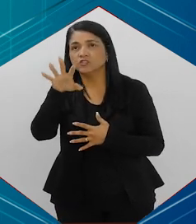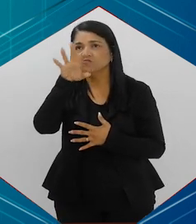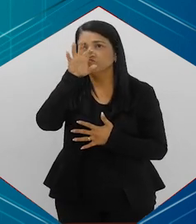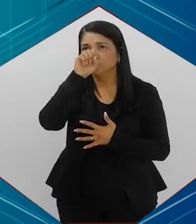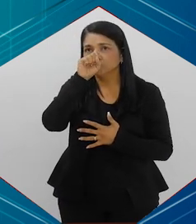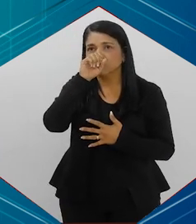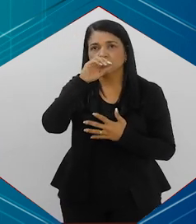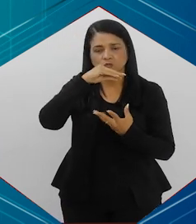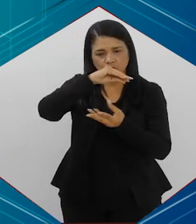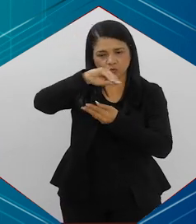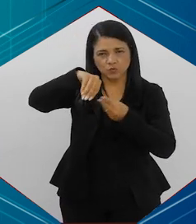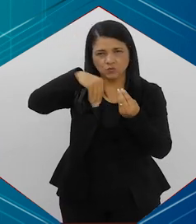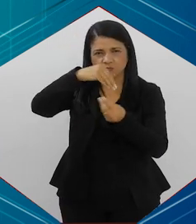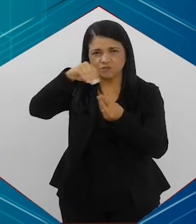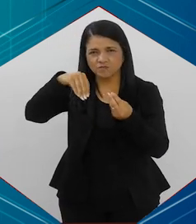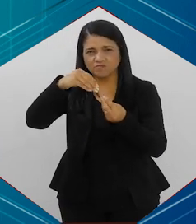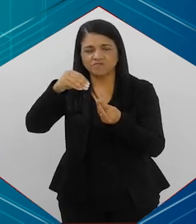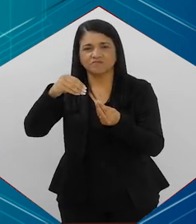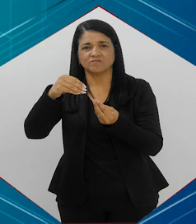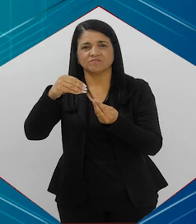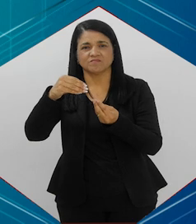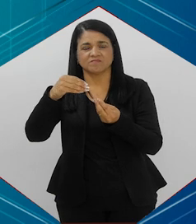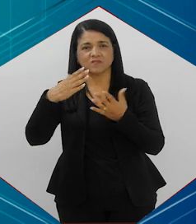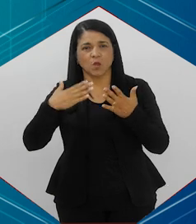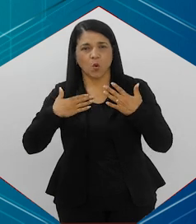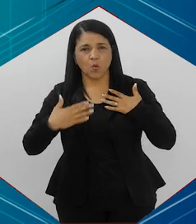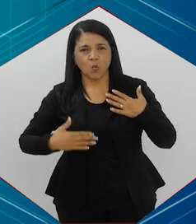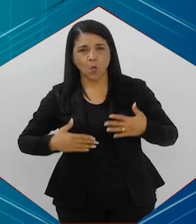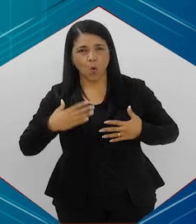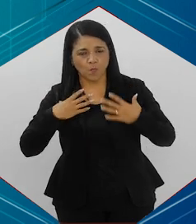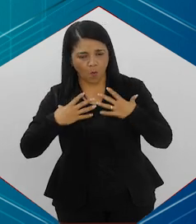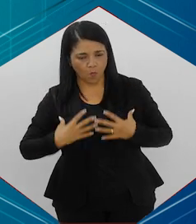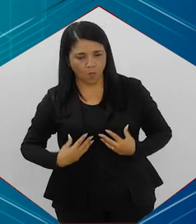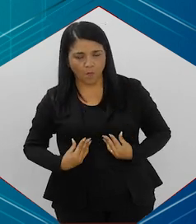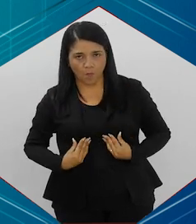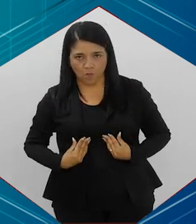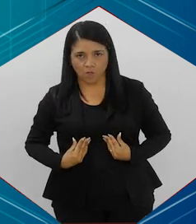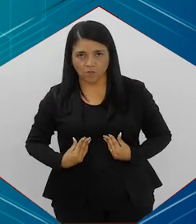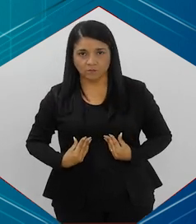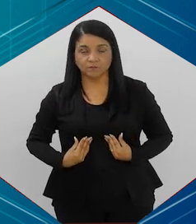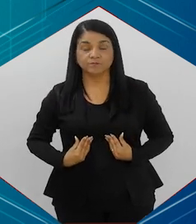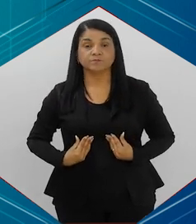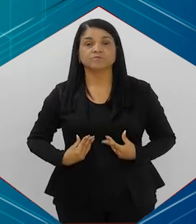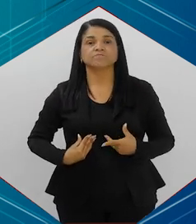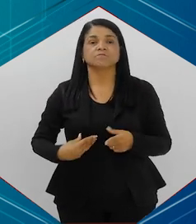substâncias tóxicas e nocivas ao nosso pulmão e ao nosso organismo,